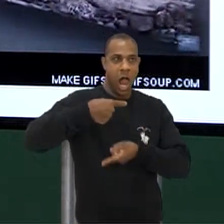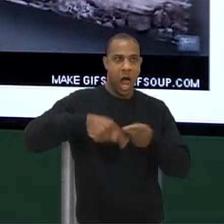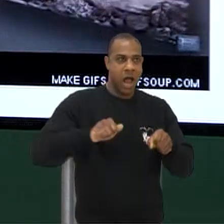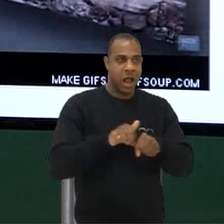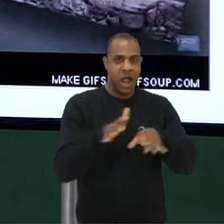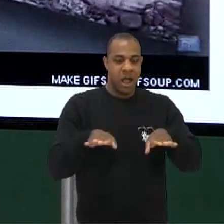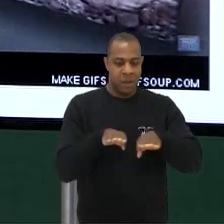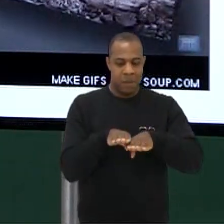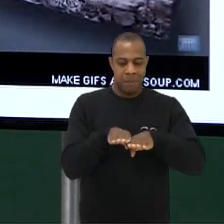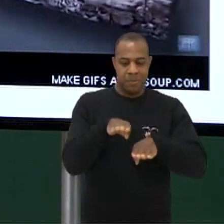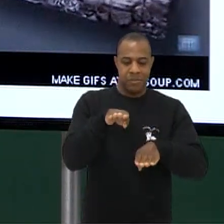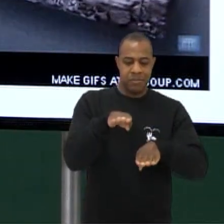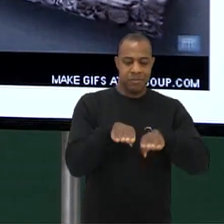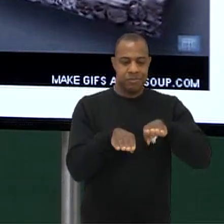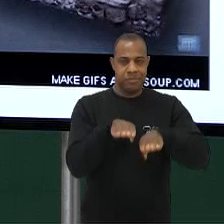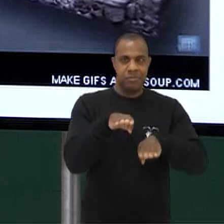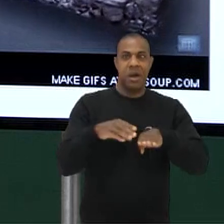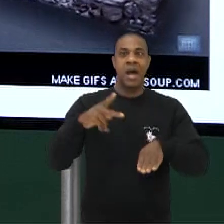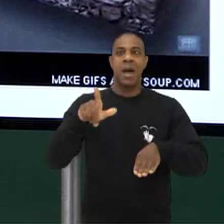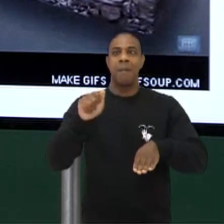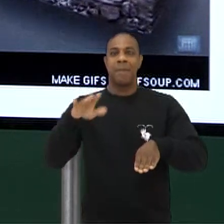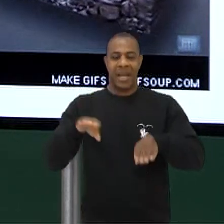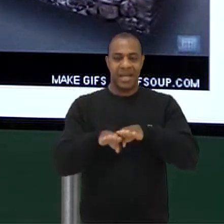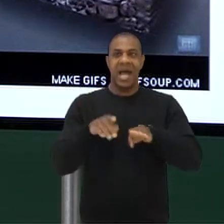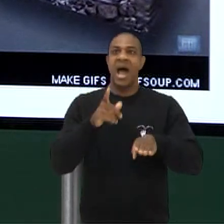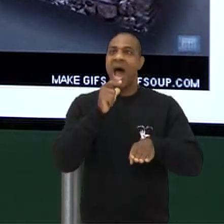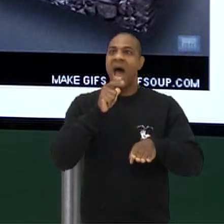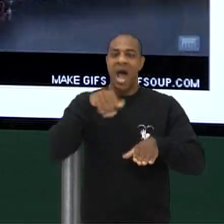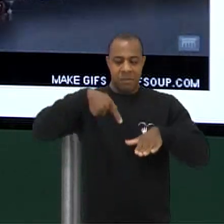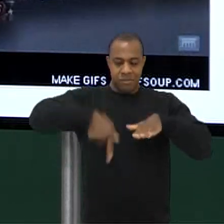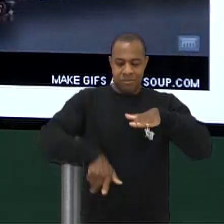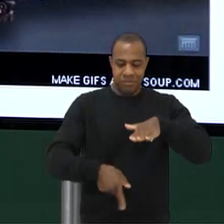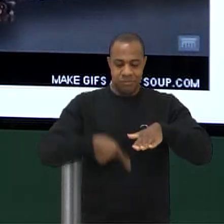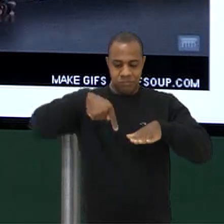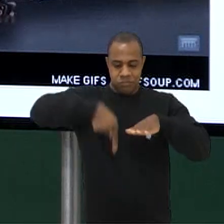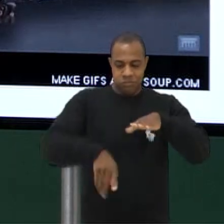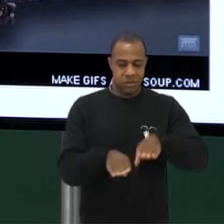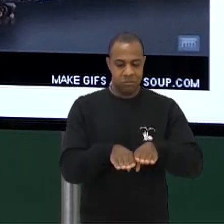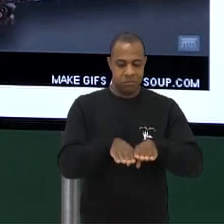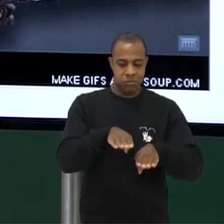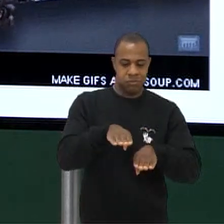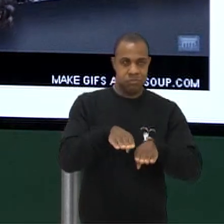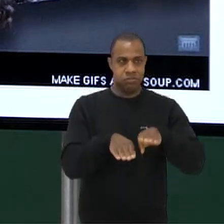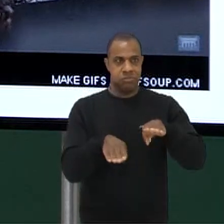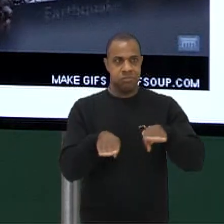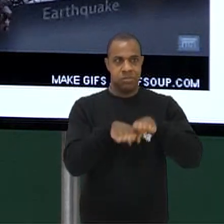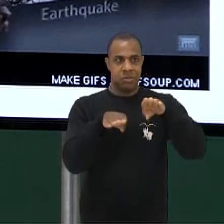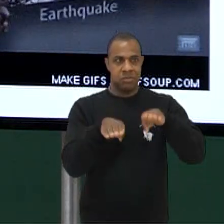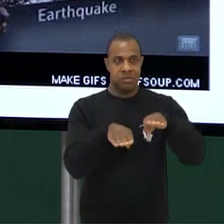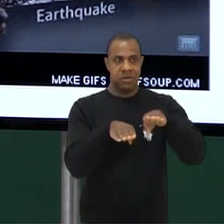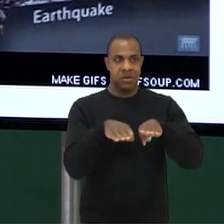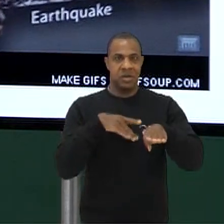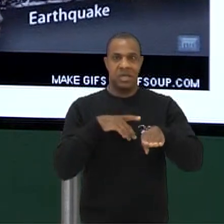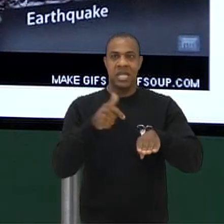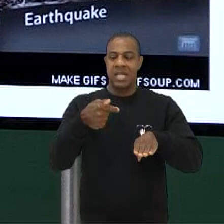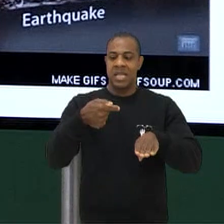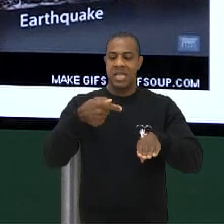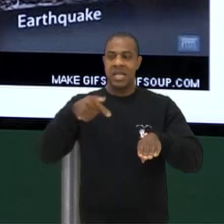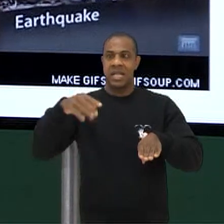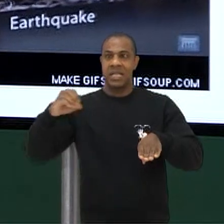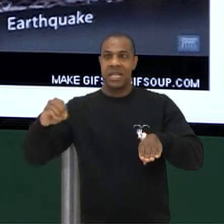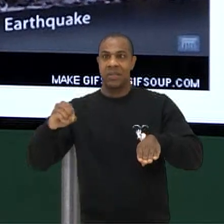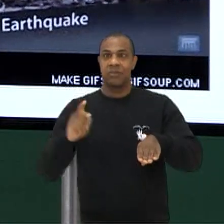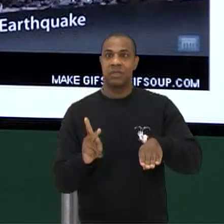placas Certo? A movimentação do fundo do mar Você acaba tendo tsunamis que viajam a 700 km por hora